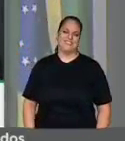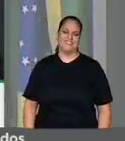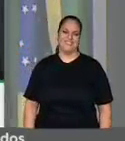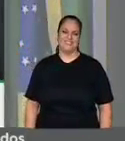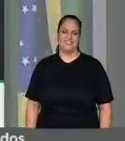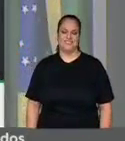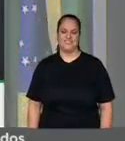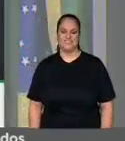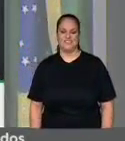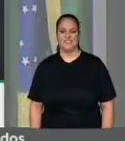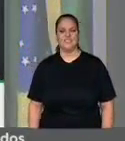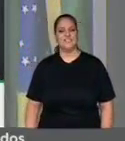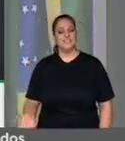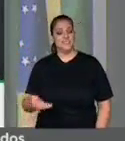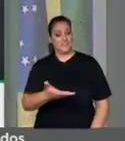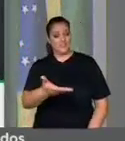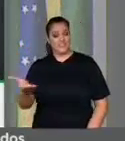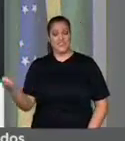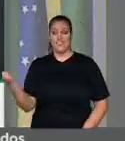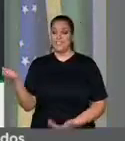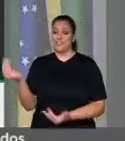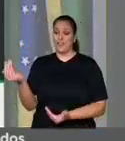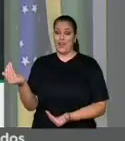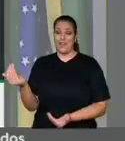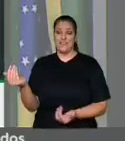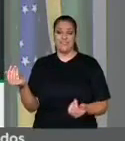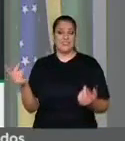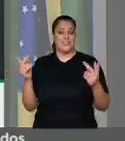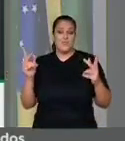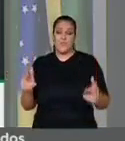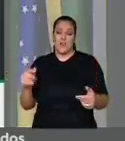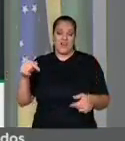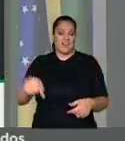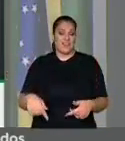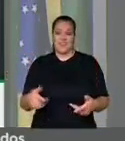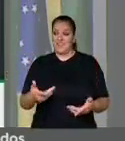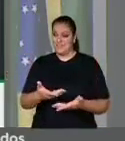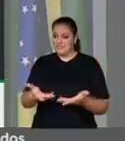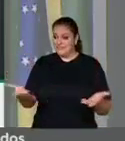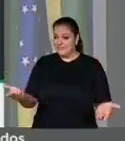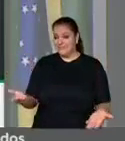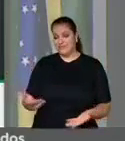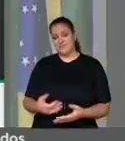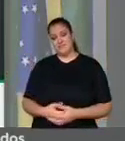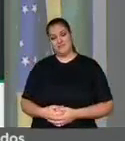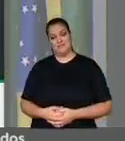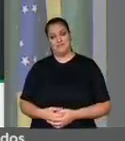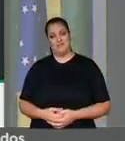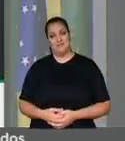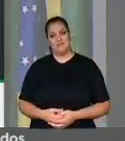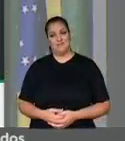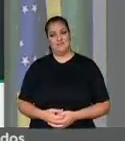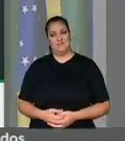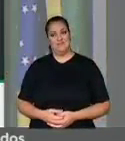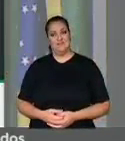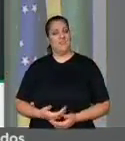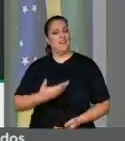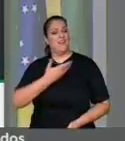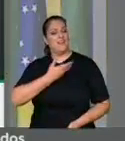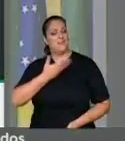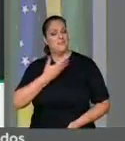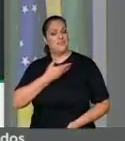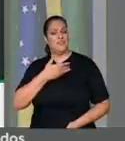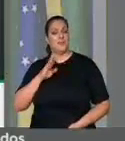esses que aqui estão. São jovens como meu amigo Barão, são jovens como Antônio Carneiro lá da